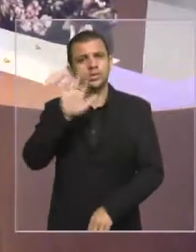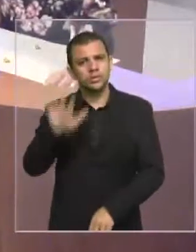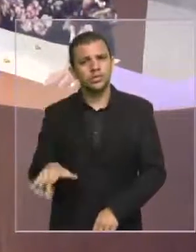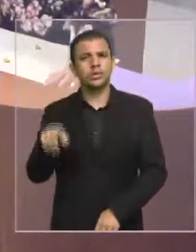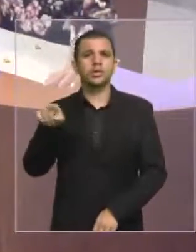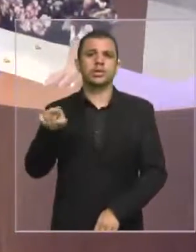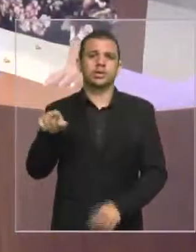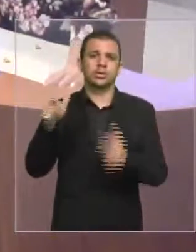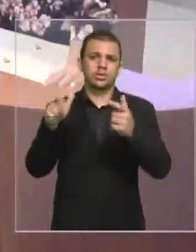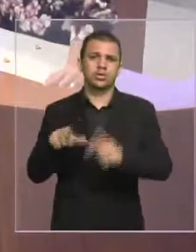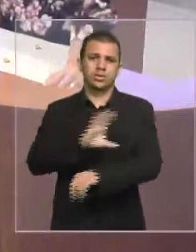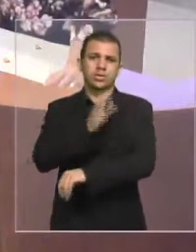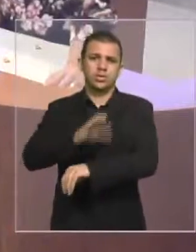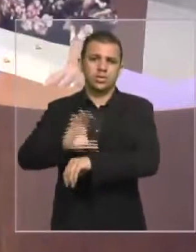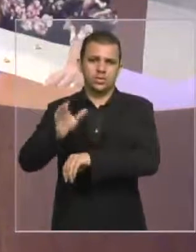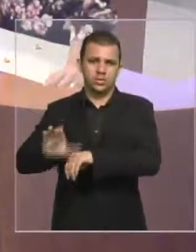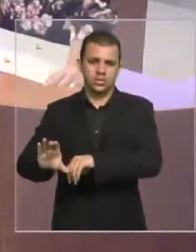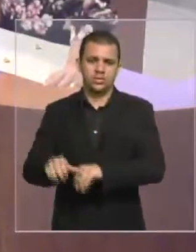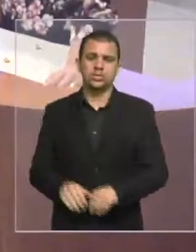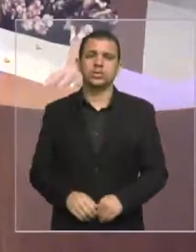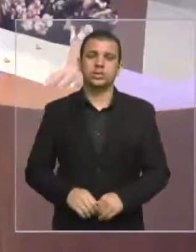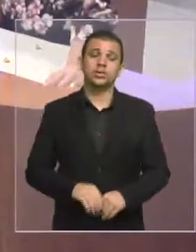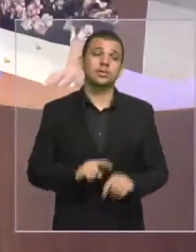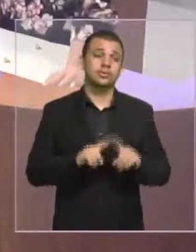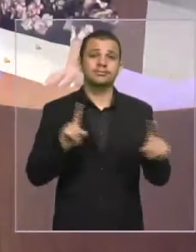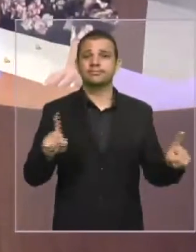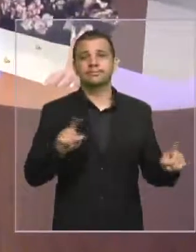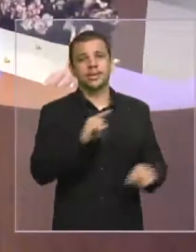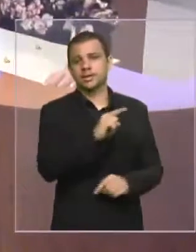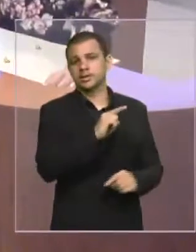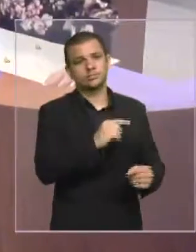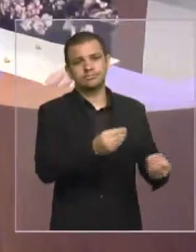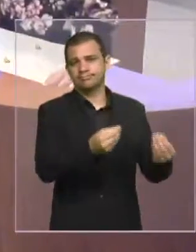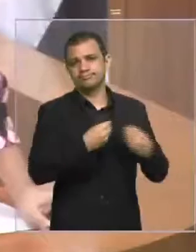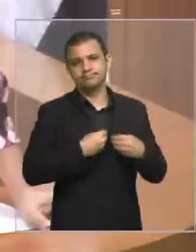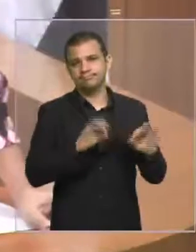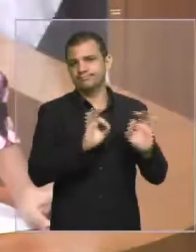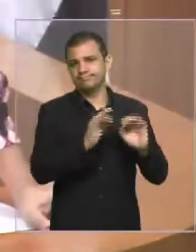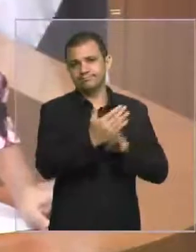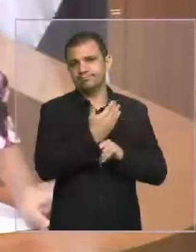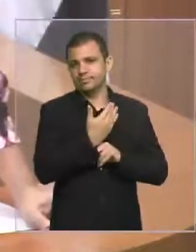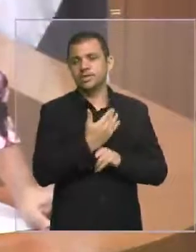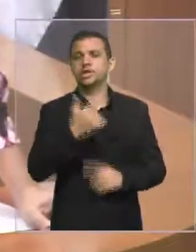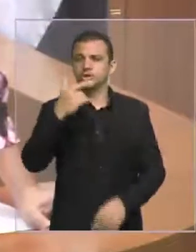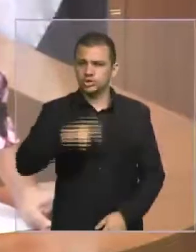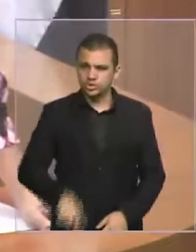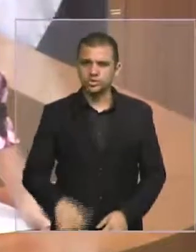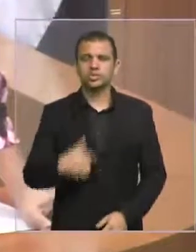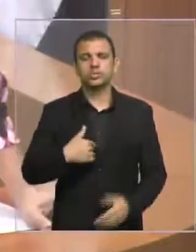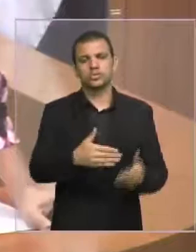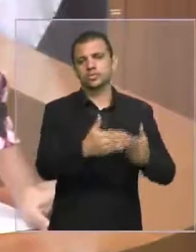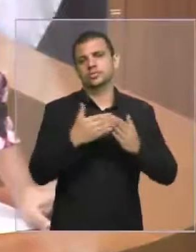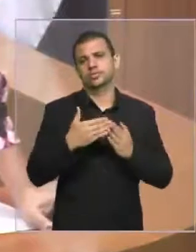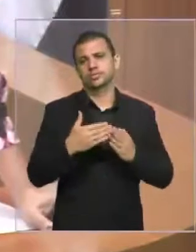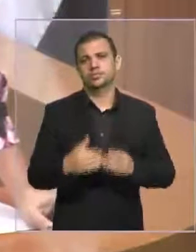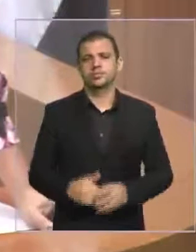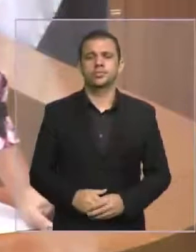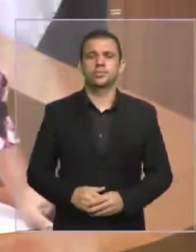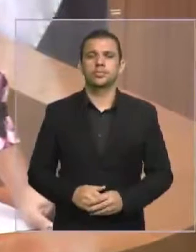Novamente, encaminho a mesma indicação. Hoje, estamos